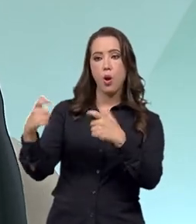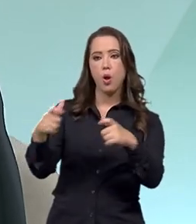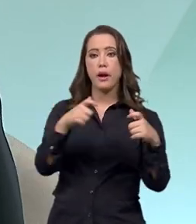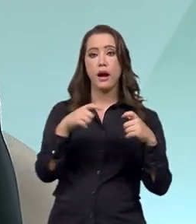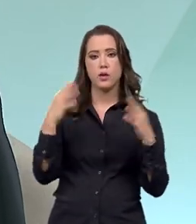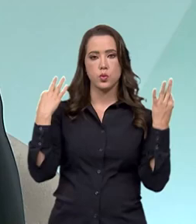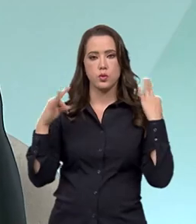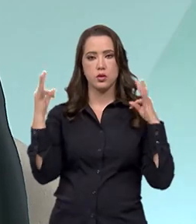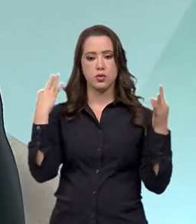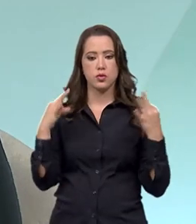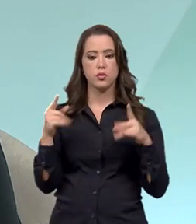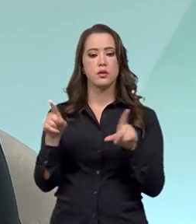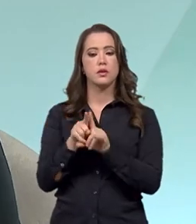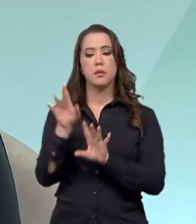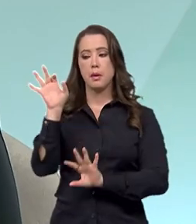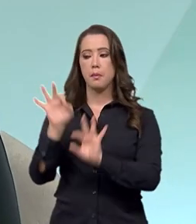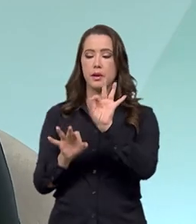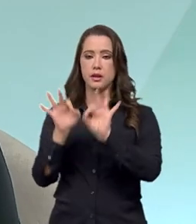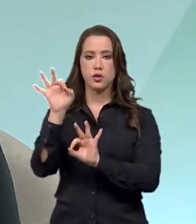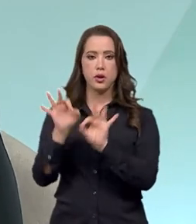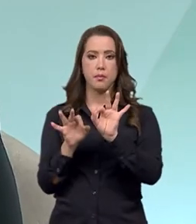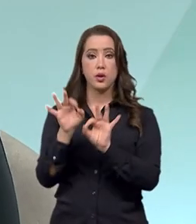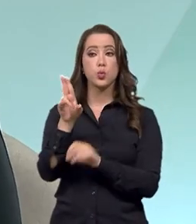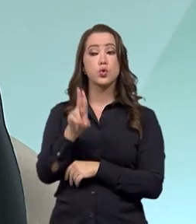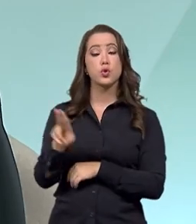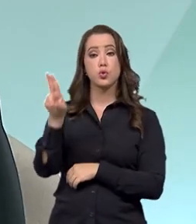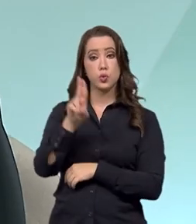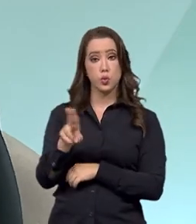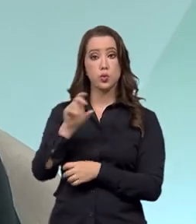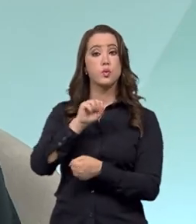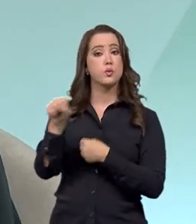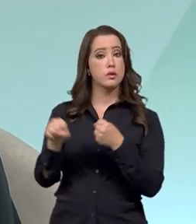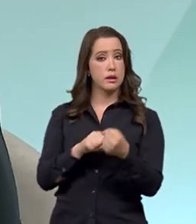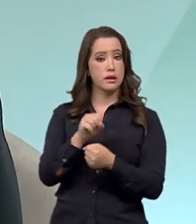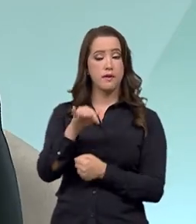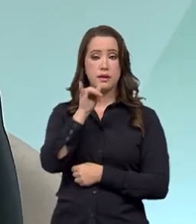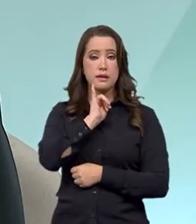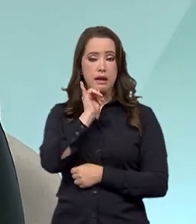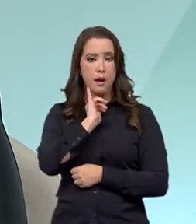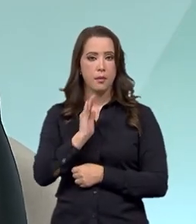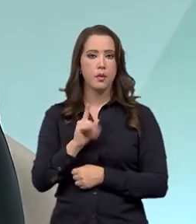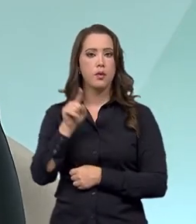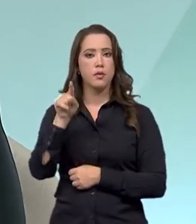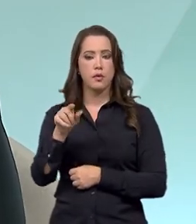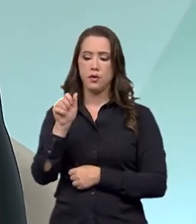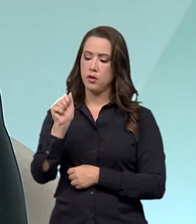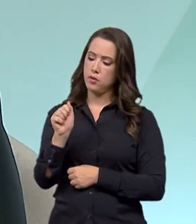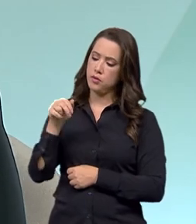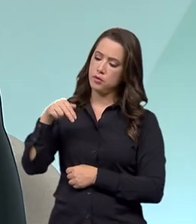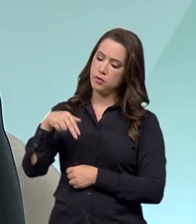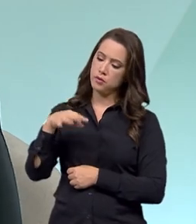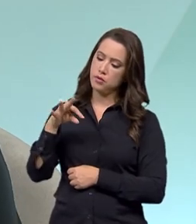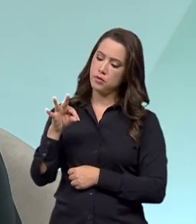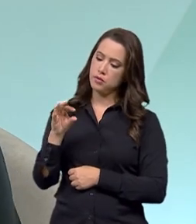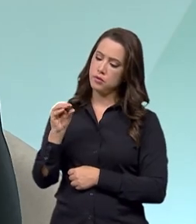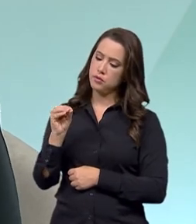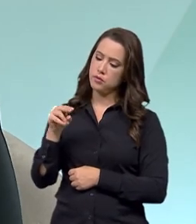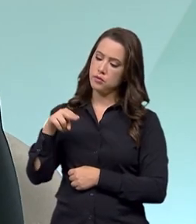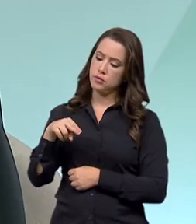aqueles bens que têm planos de ocupação sustentável também, como é o caso até em Antonina. A gente,